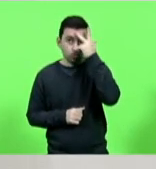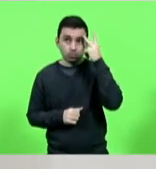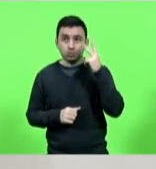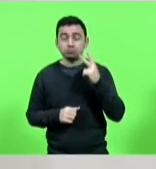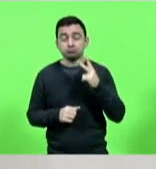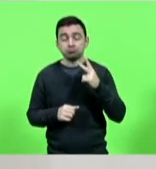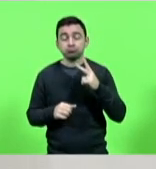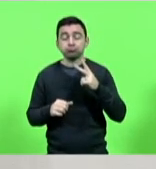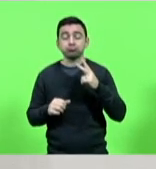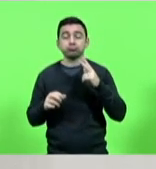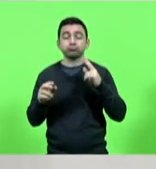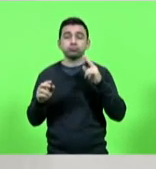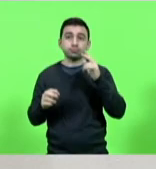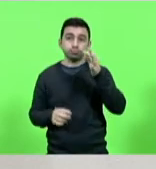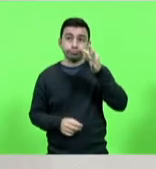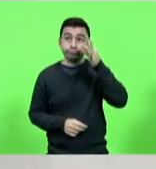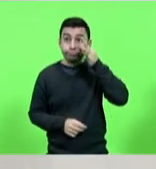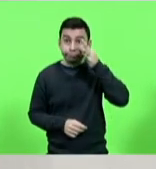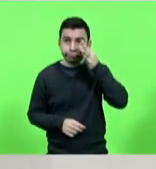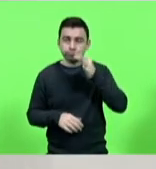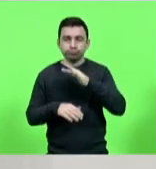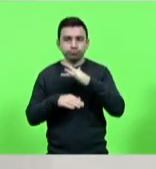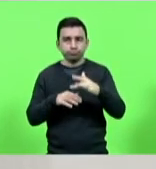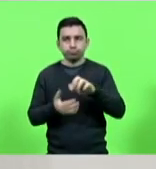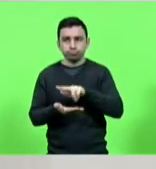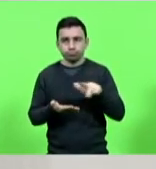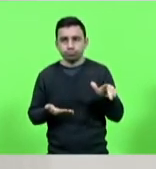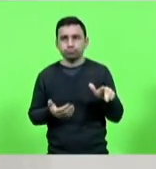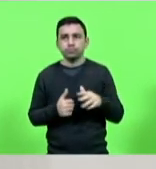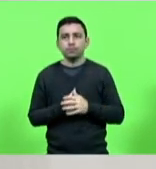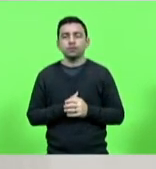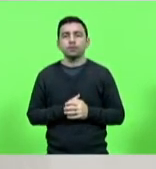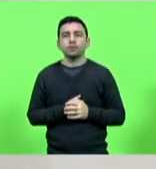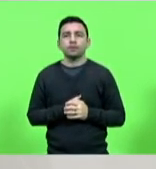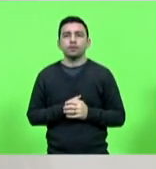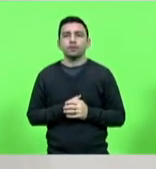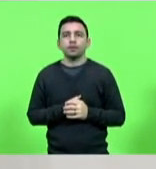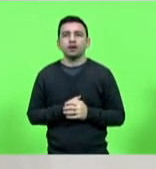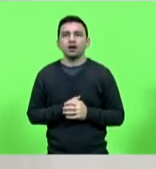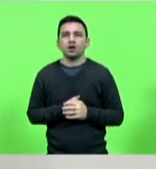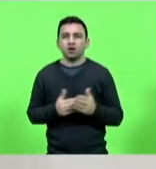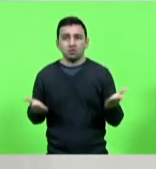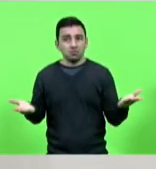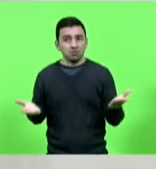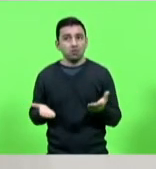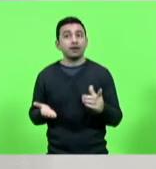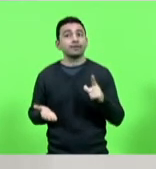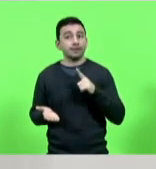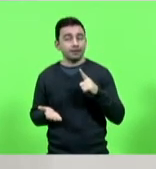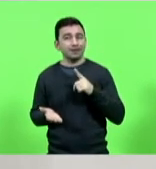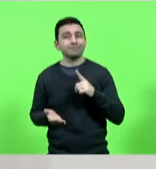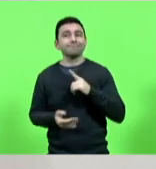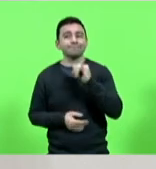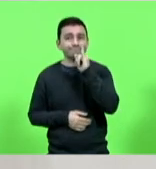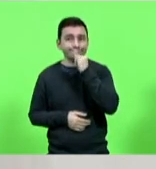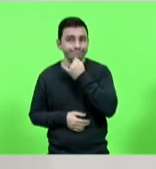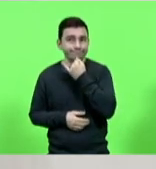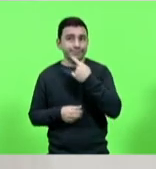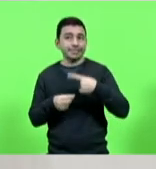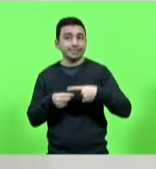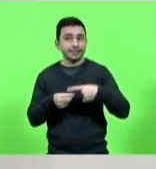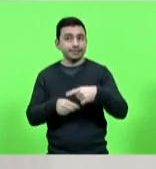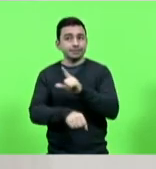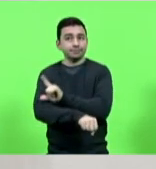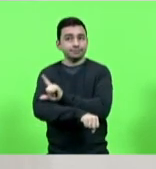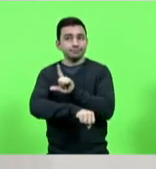respectivos. Senhor presidente, o que eu venho à tribuna, nós temos um fato muito triste na cidade de Lages,